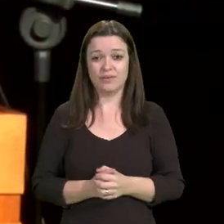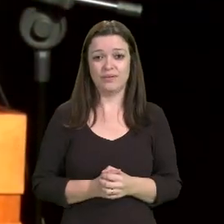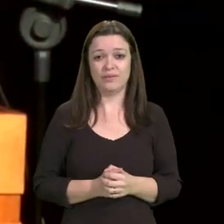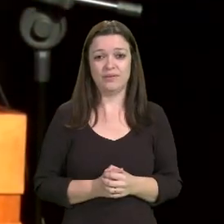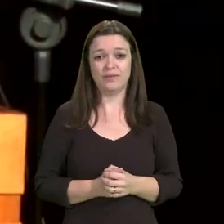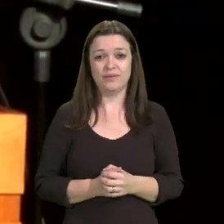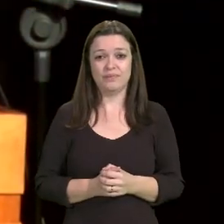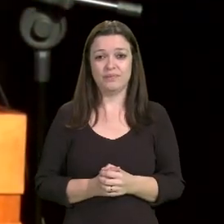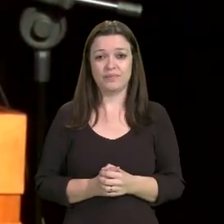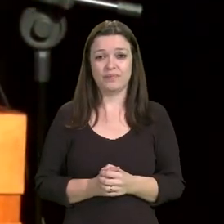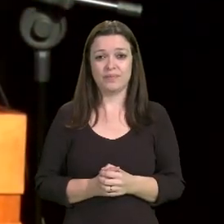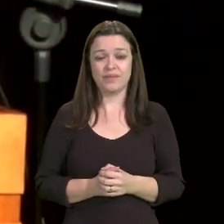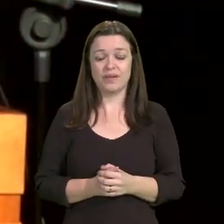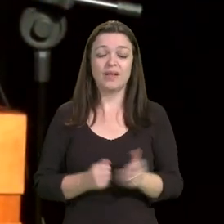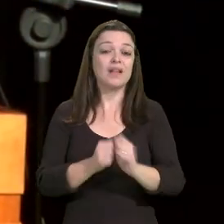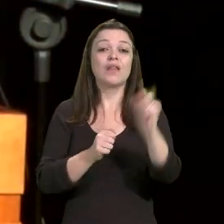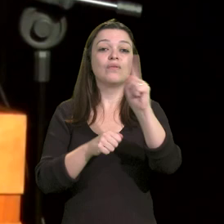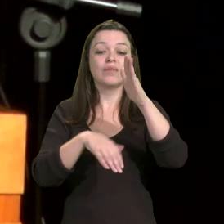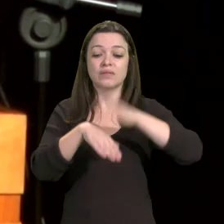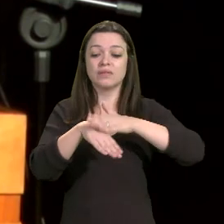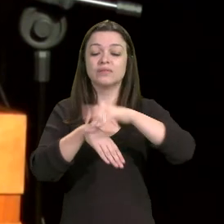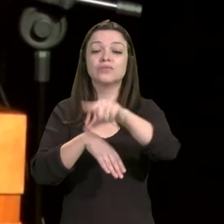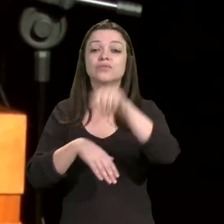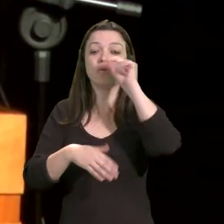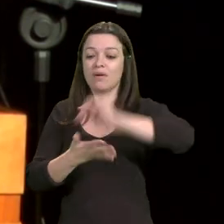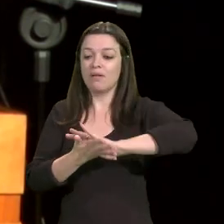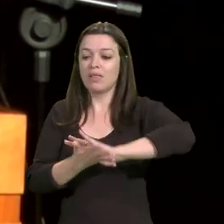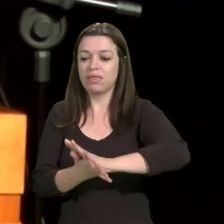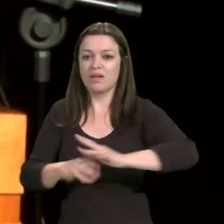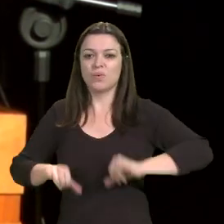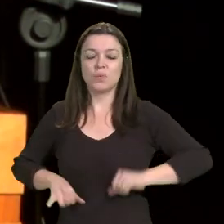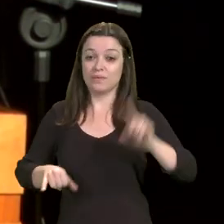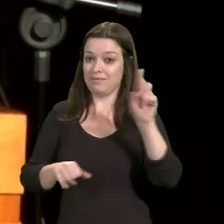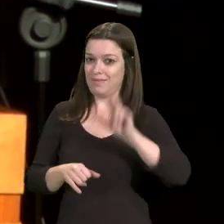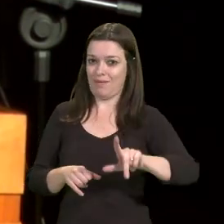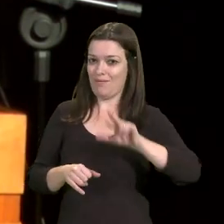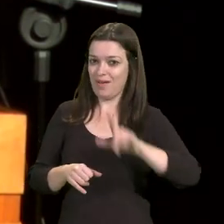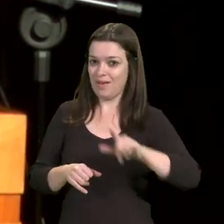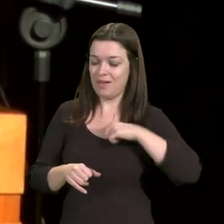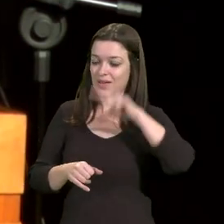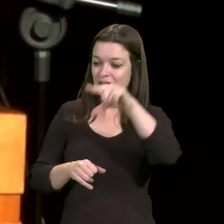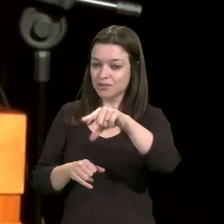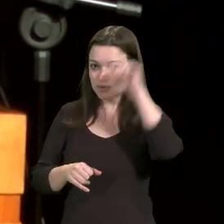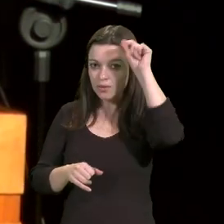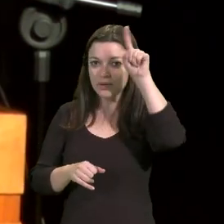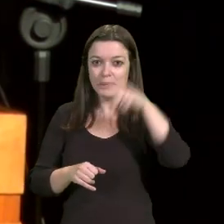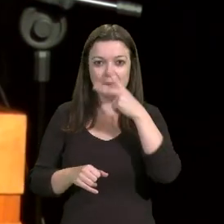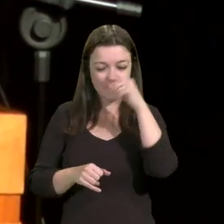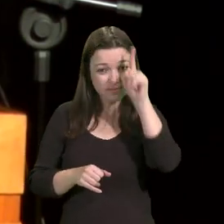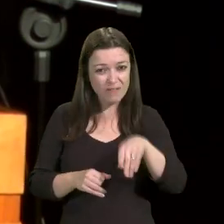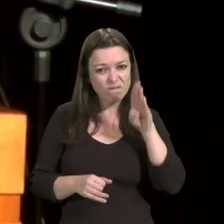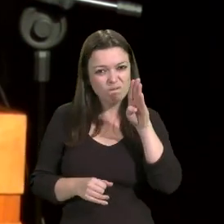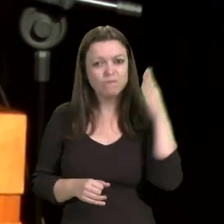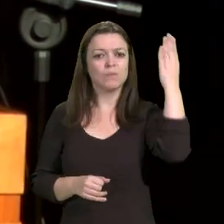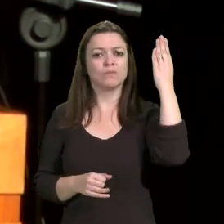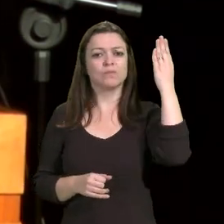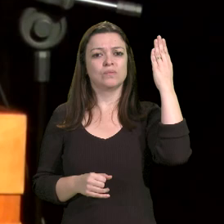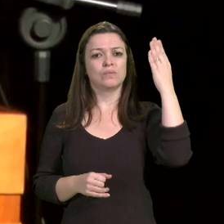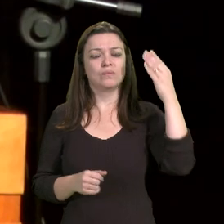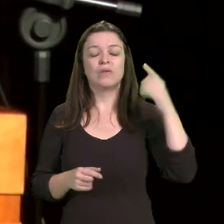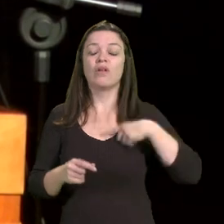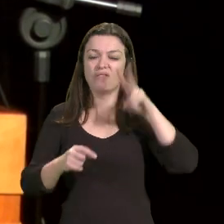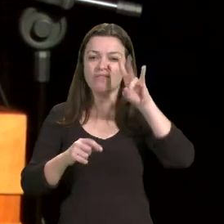não se trata de uma escolha trágica, se trata de uma escolha velhaca. E nós vamos